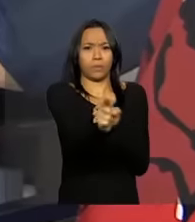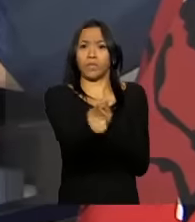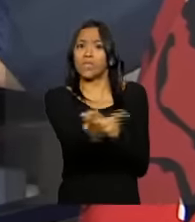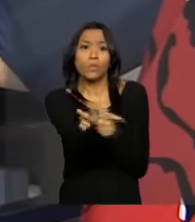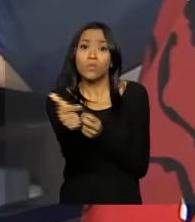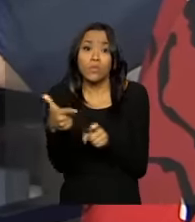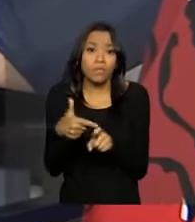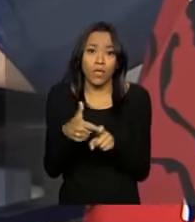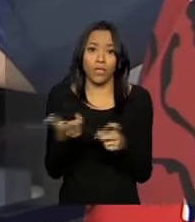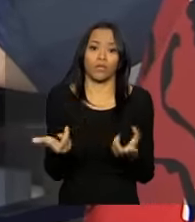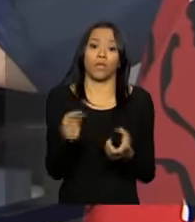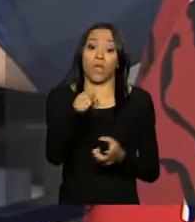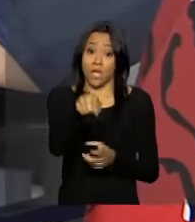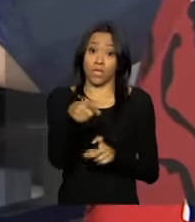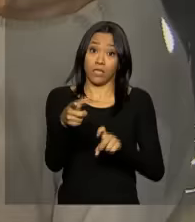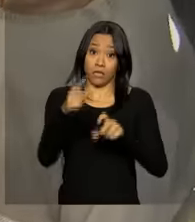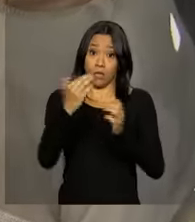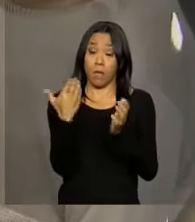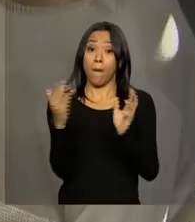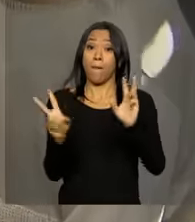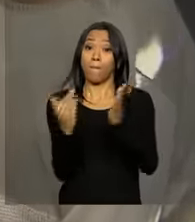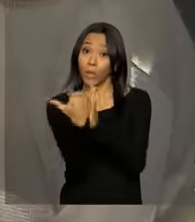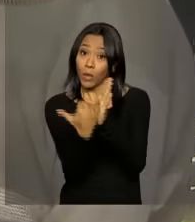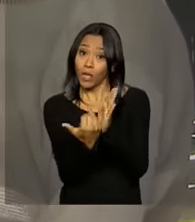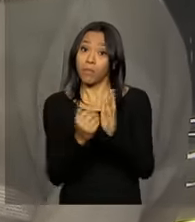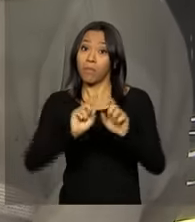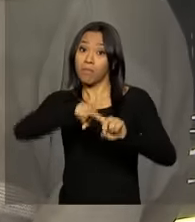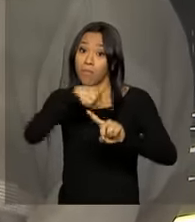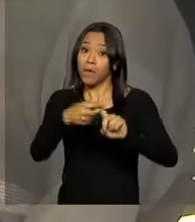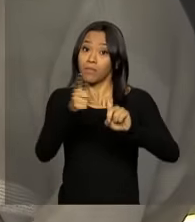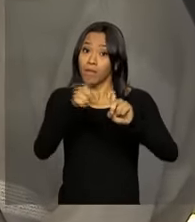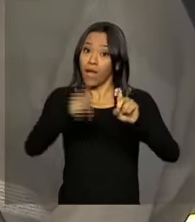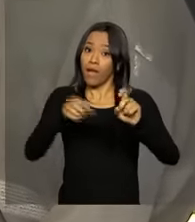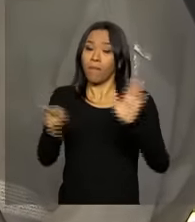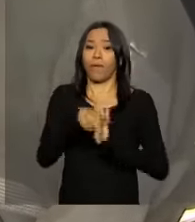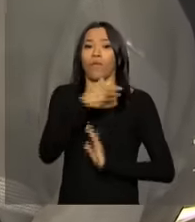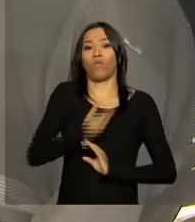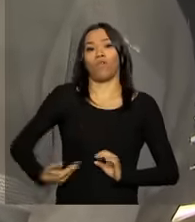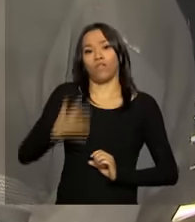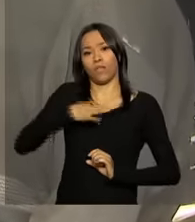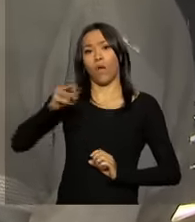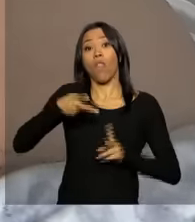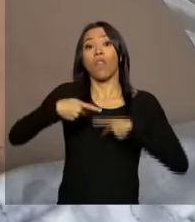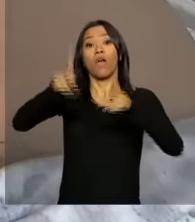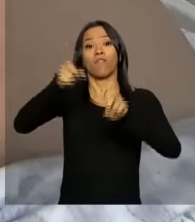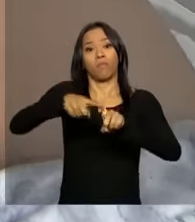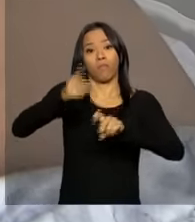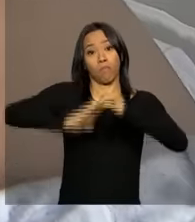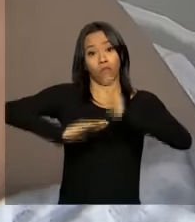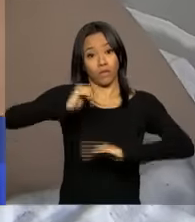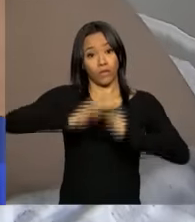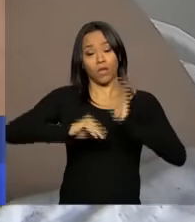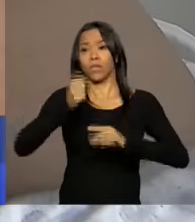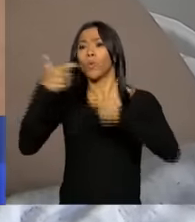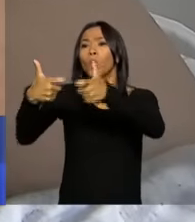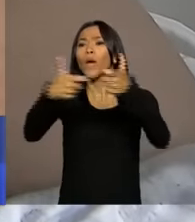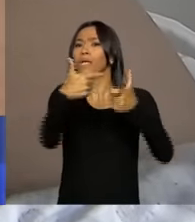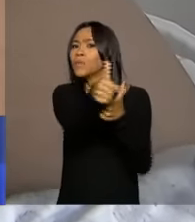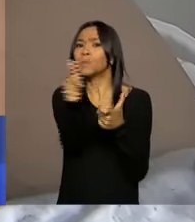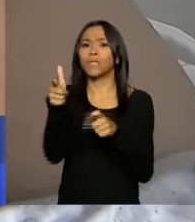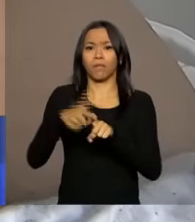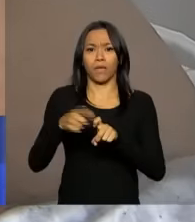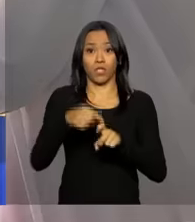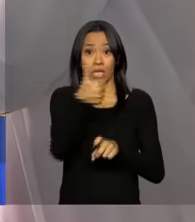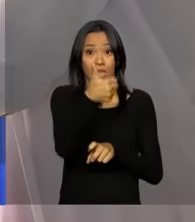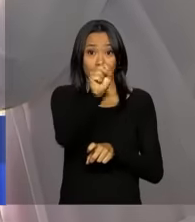O Mais Médicos é o programa do governo federal que leva os profissionais para regiões onde faltam médicos. O programa conta com mais de 18